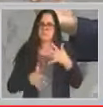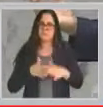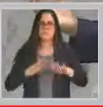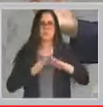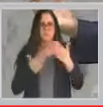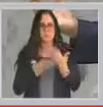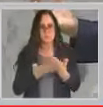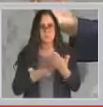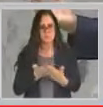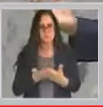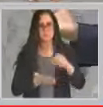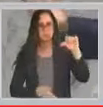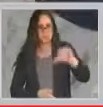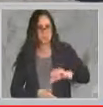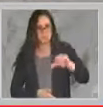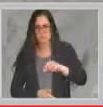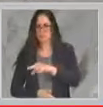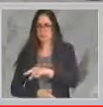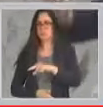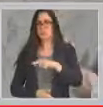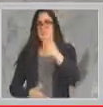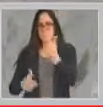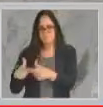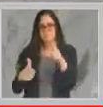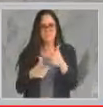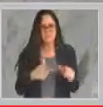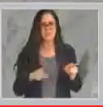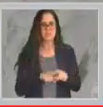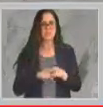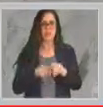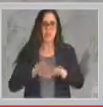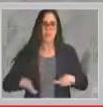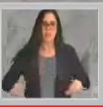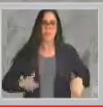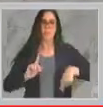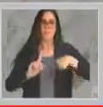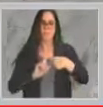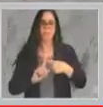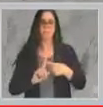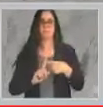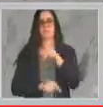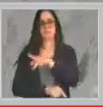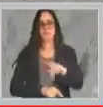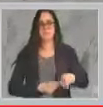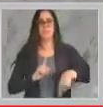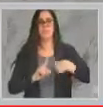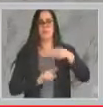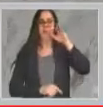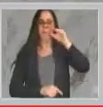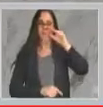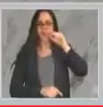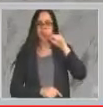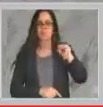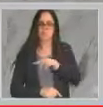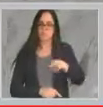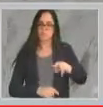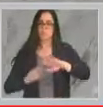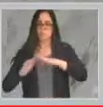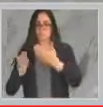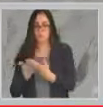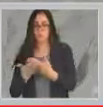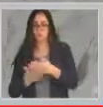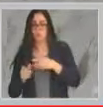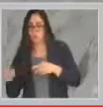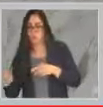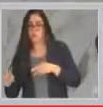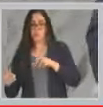Herbert Baldus e também para os alunos e professores e servidores das duas escolas, tanto da